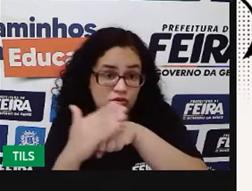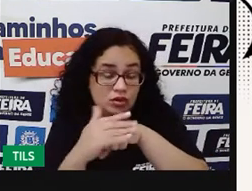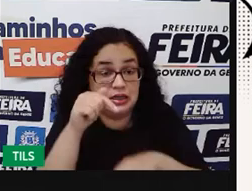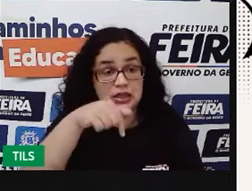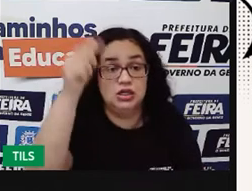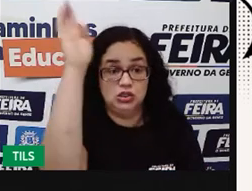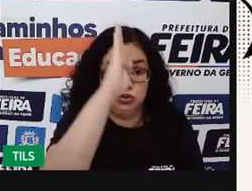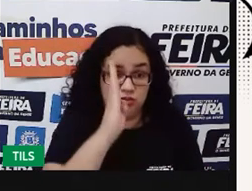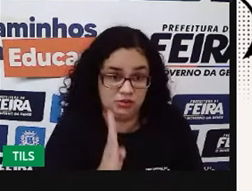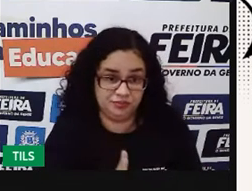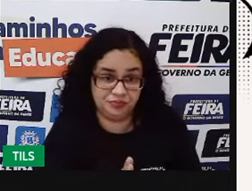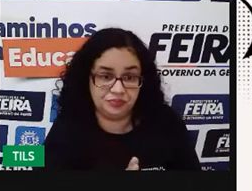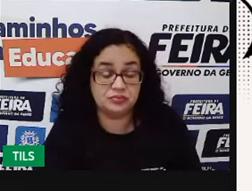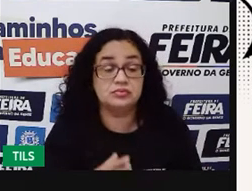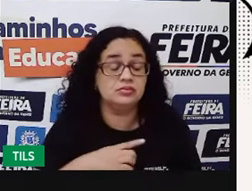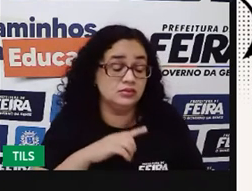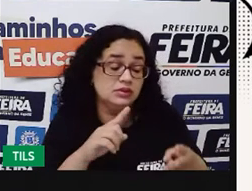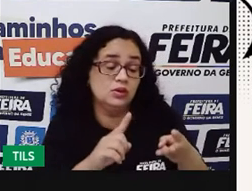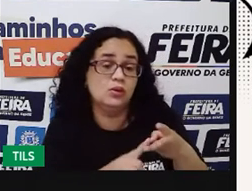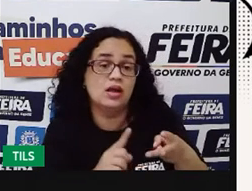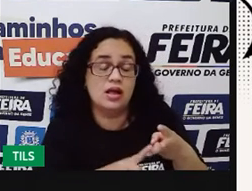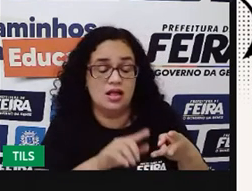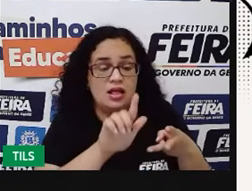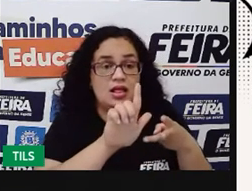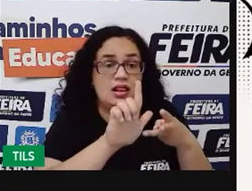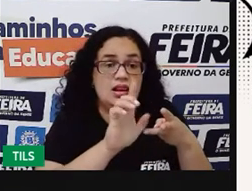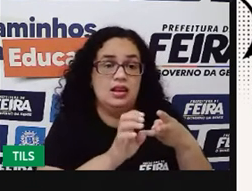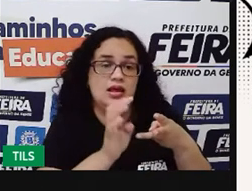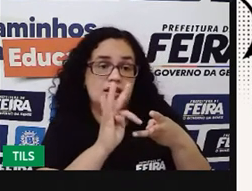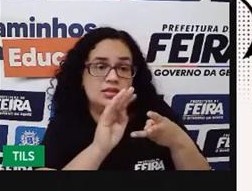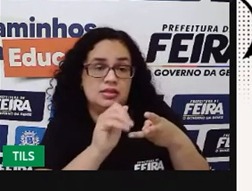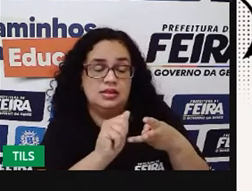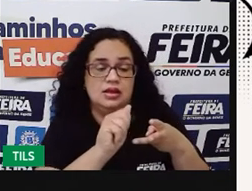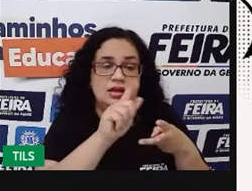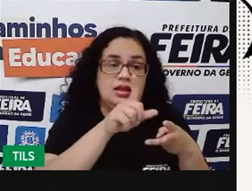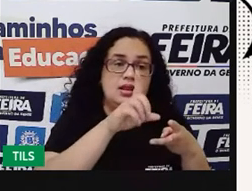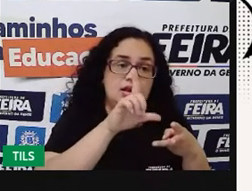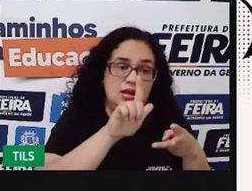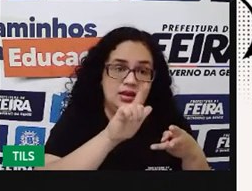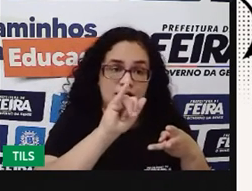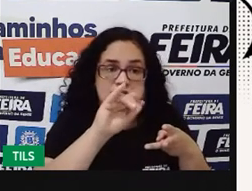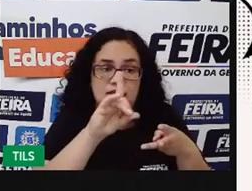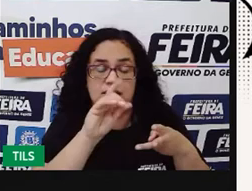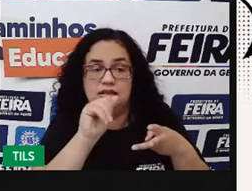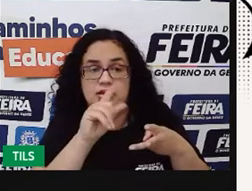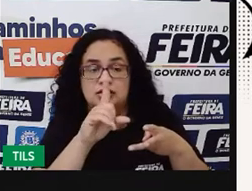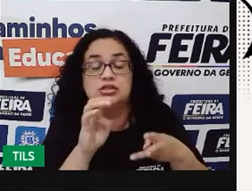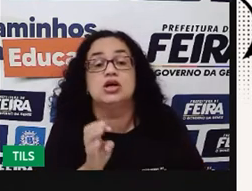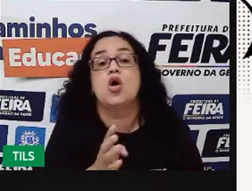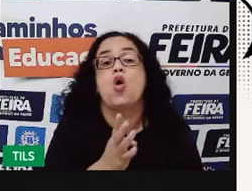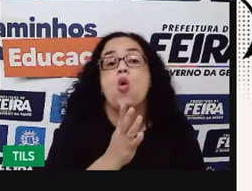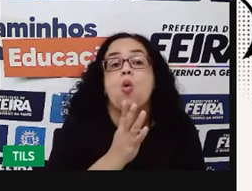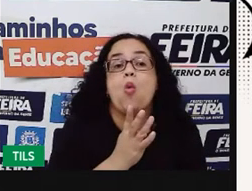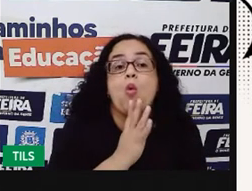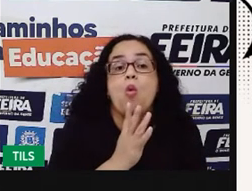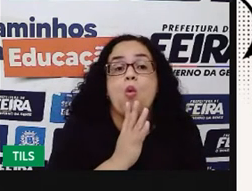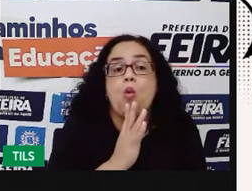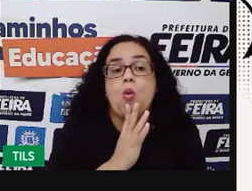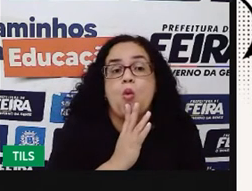E a letalidade? A letalidade, ela vai implicar na gente conhecer a